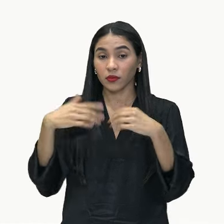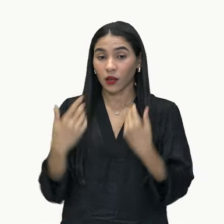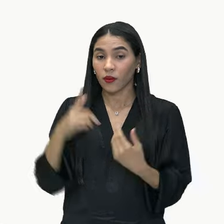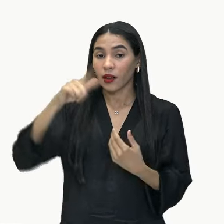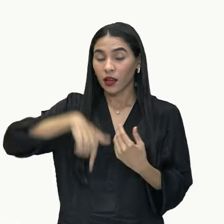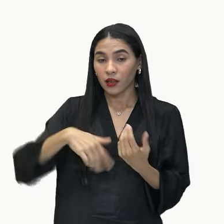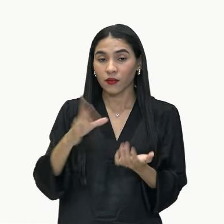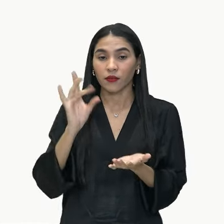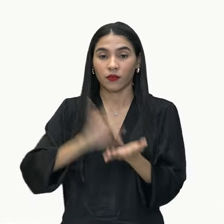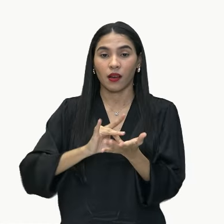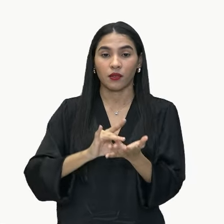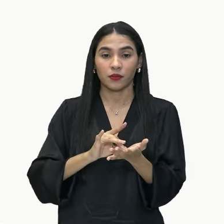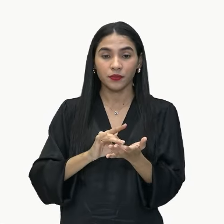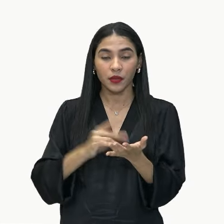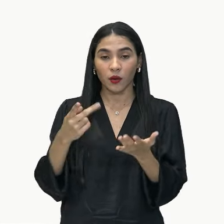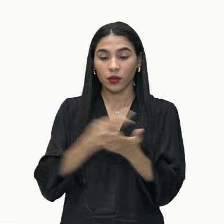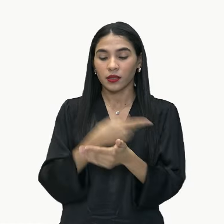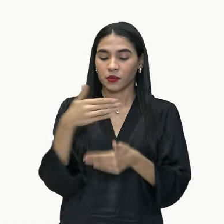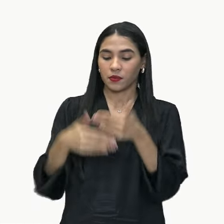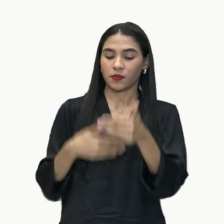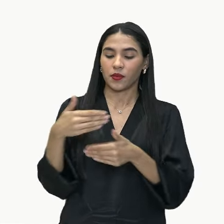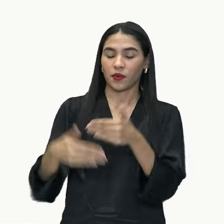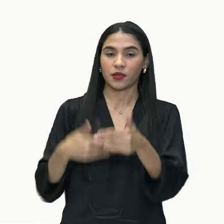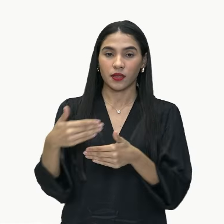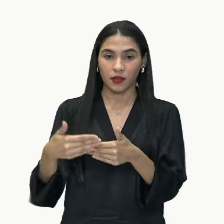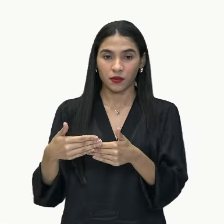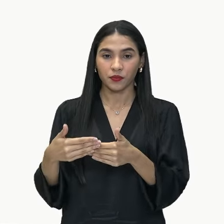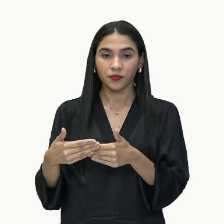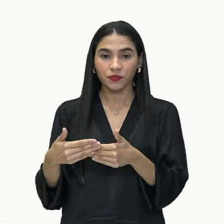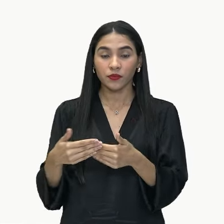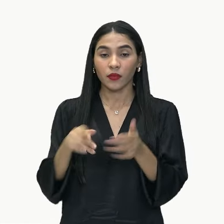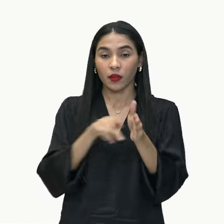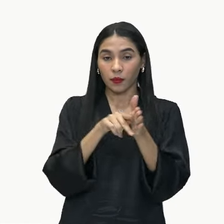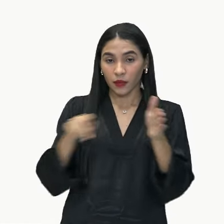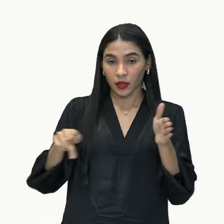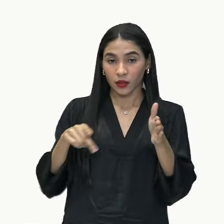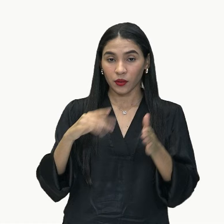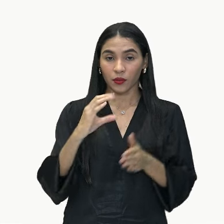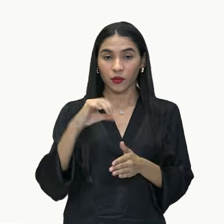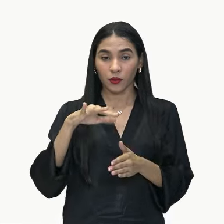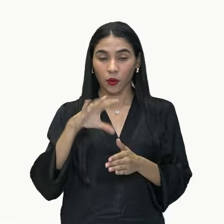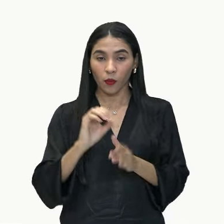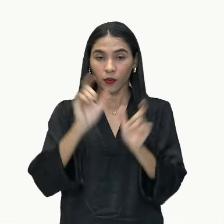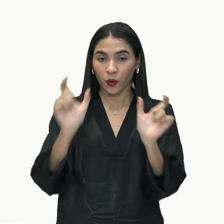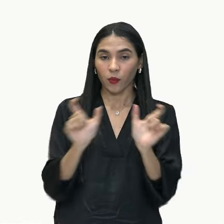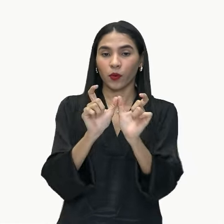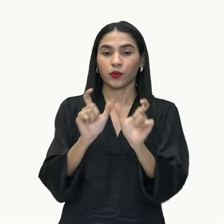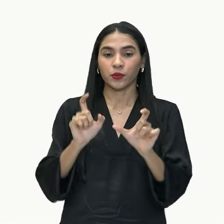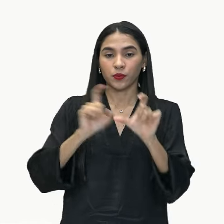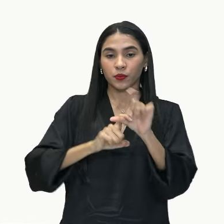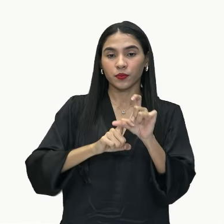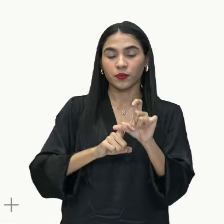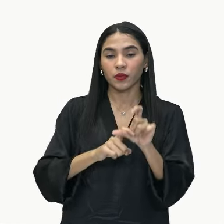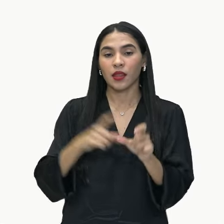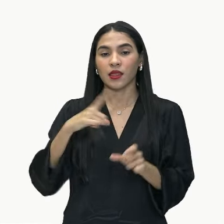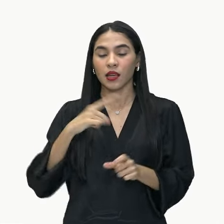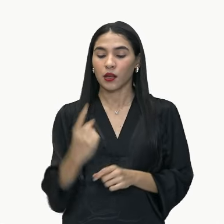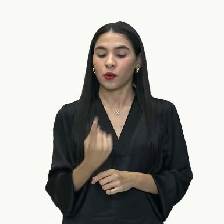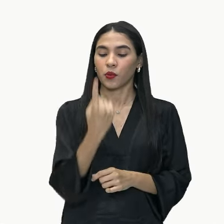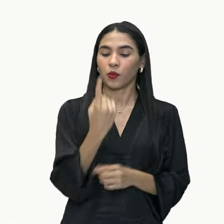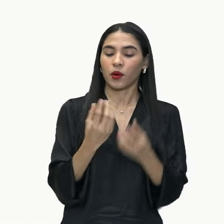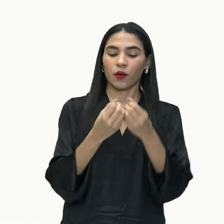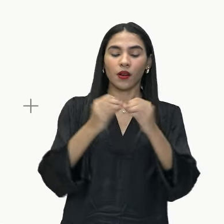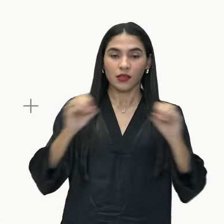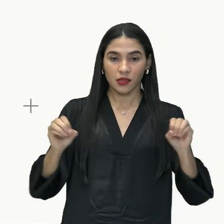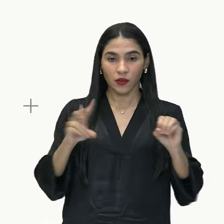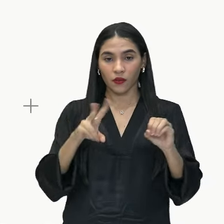acontece nesse processo de período composto por subordinação. Eu tenho uma oração que vai